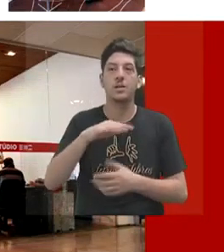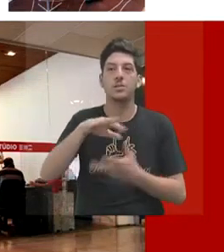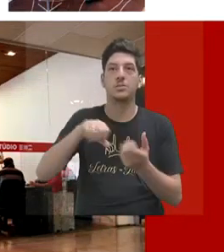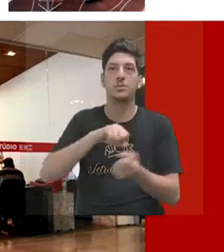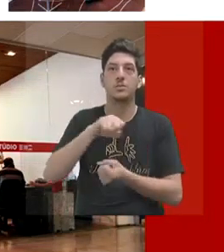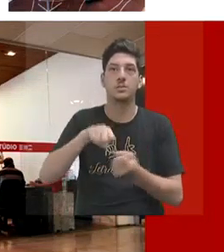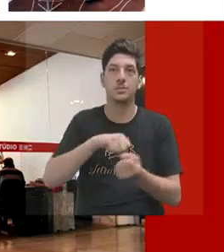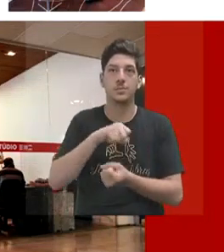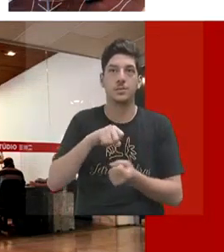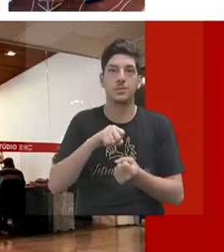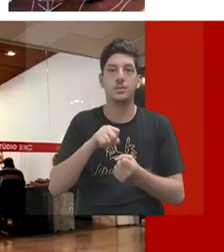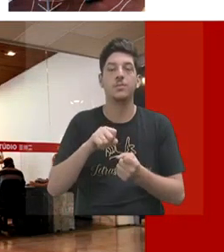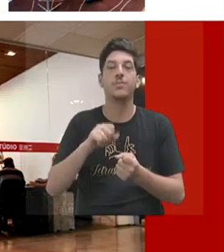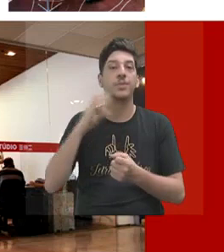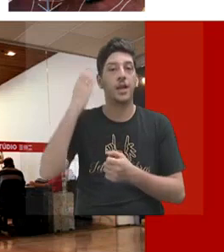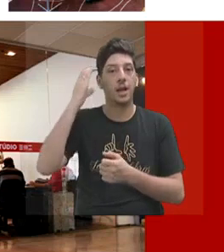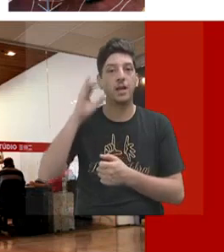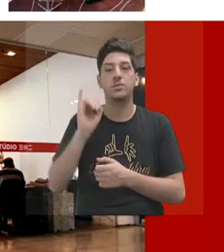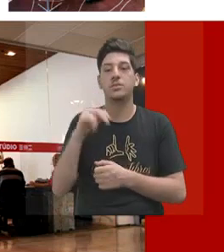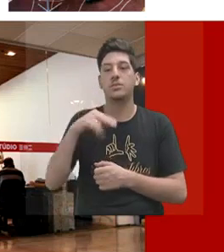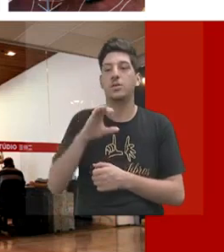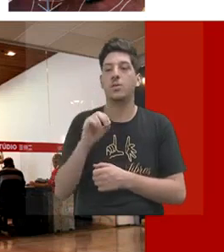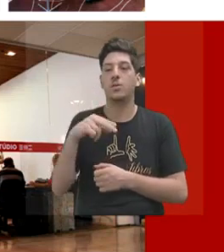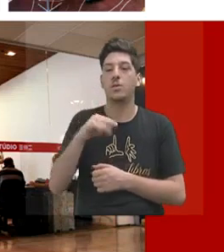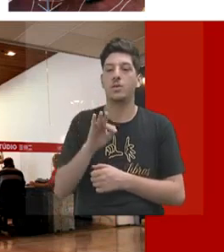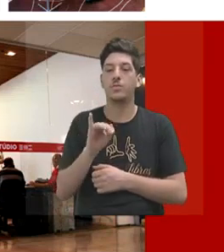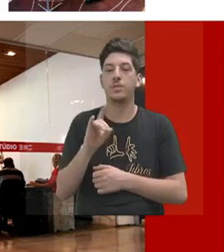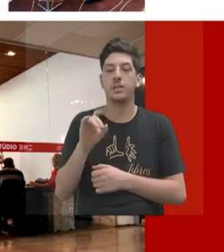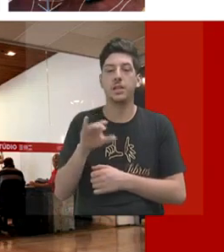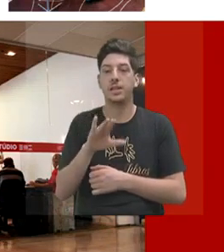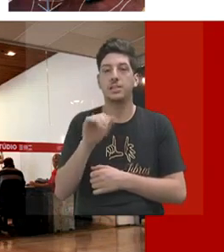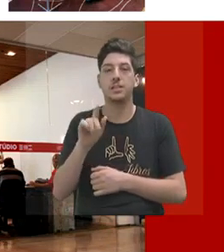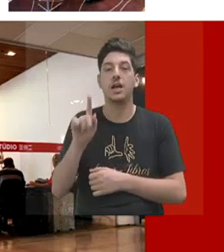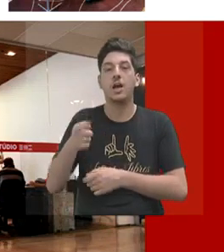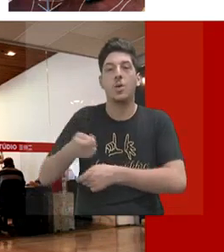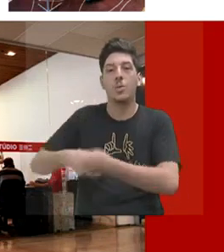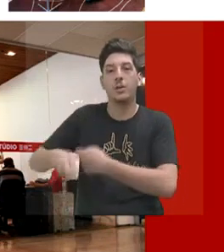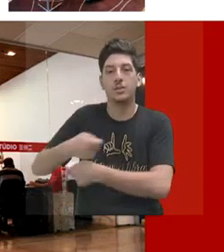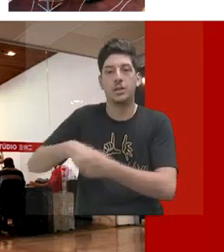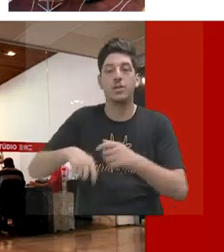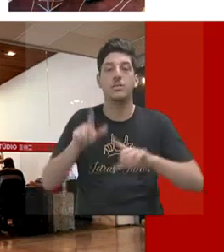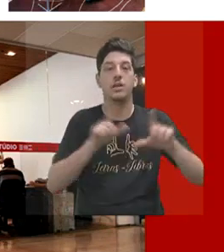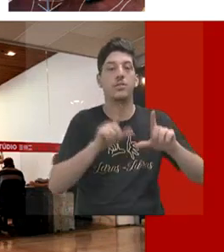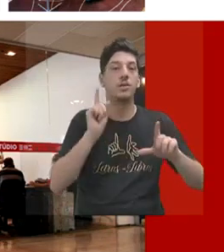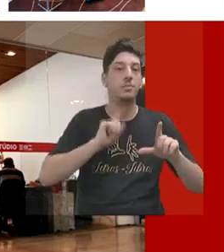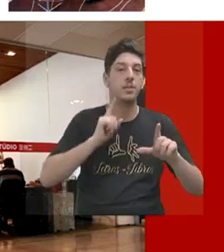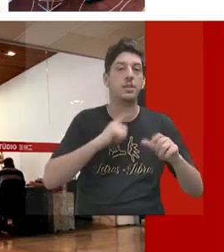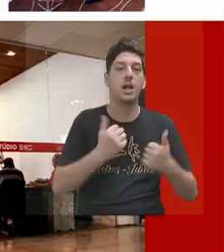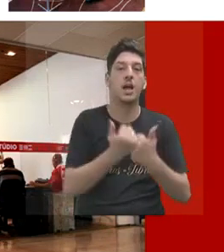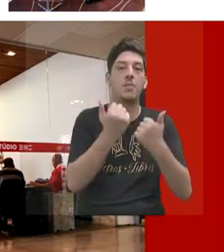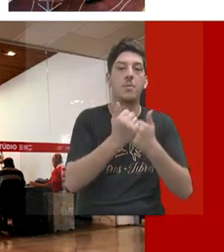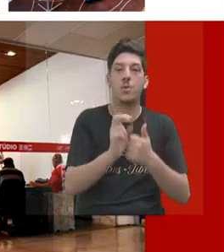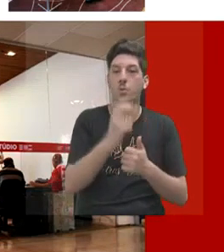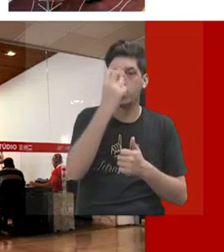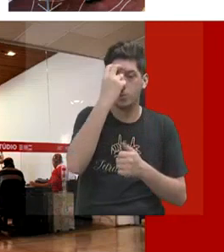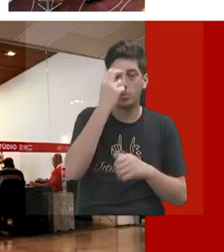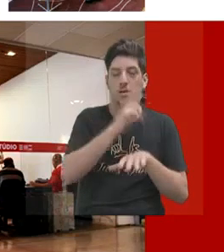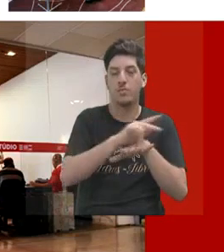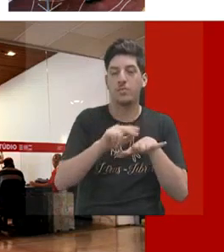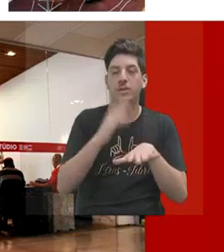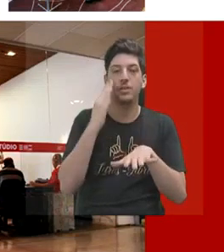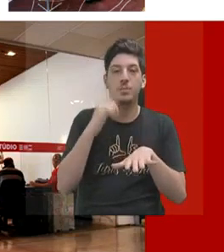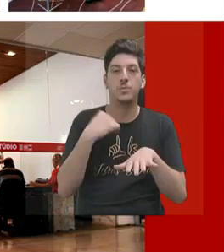rádio em Confidência é uma rádio comercial. E a TV Minas tem possibilidades com relação ao apoio cultural. Então, gente tem, a gente